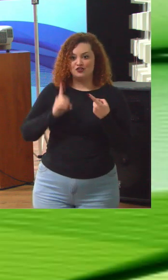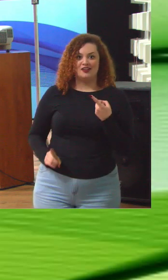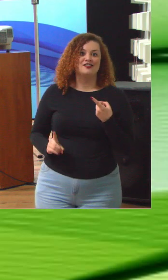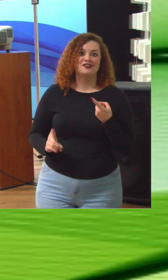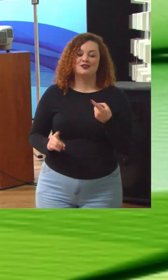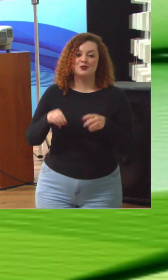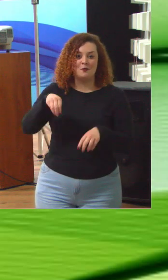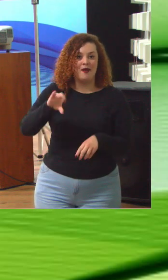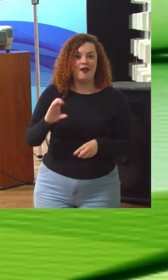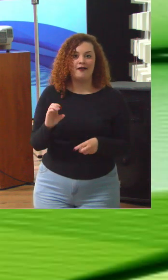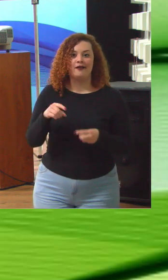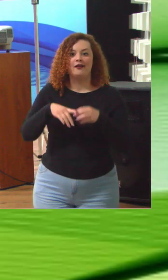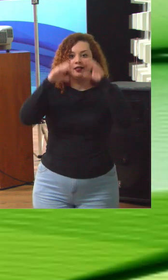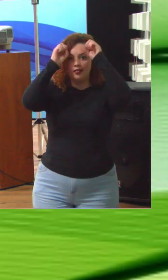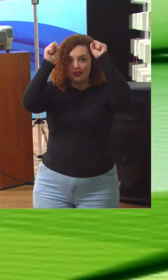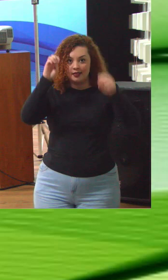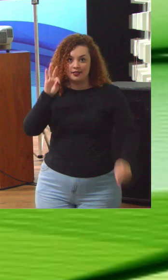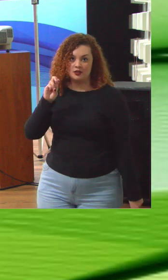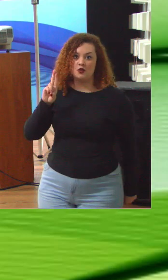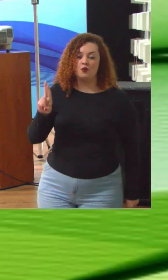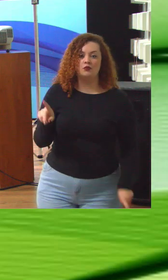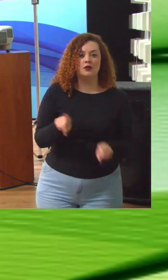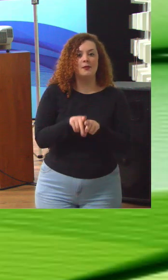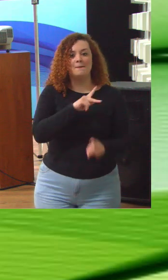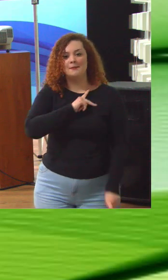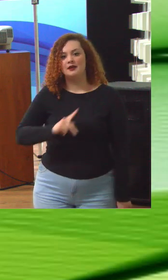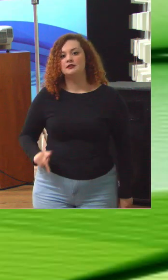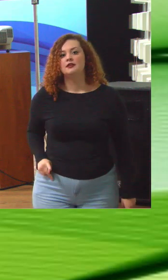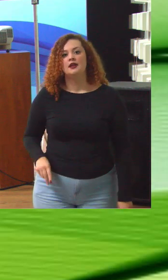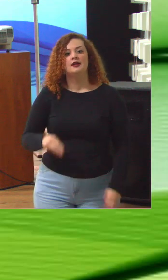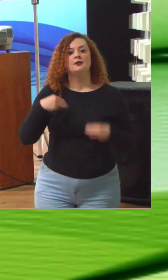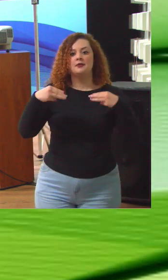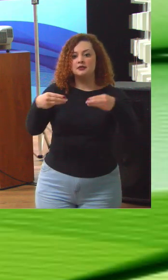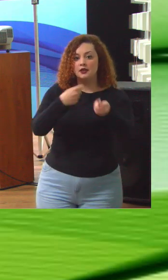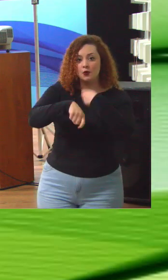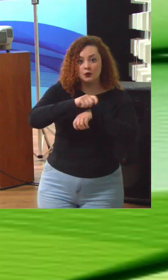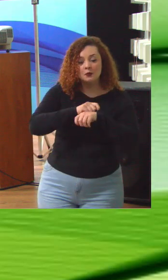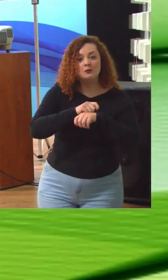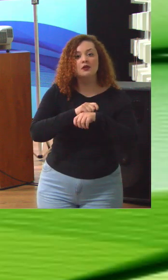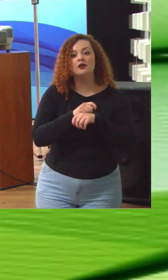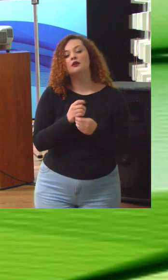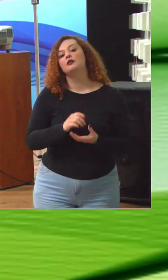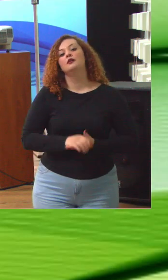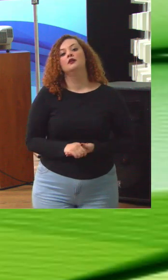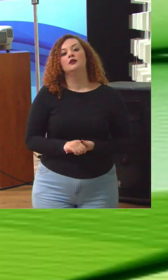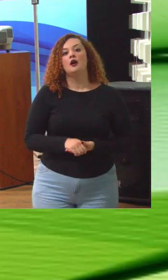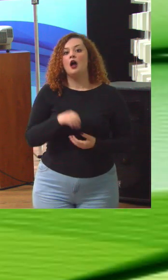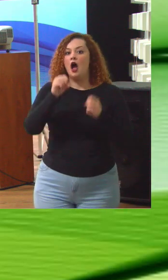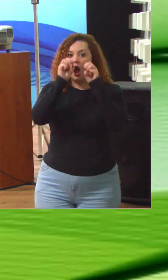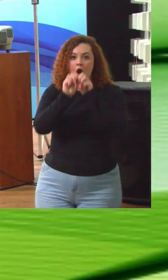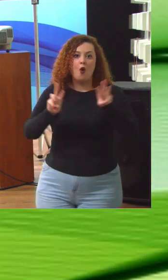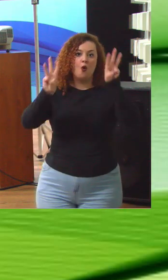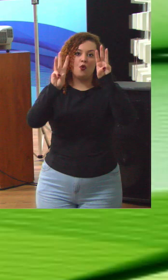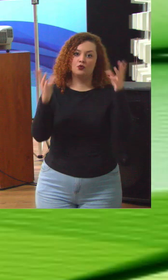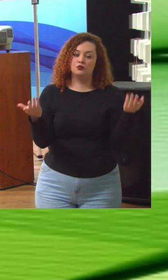o Tribunal de Contas da União, a CGU, a Presidência da República, o Ministério da Economia, a ONU,